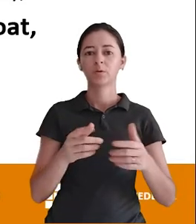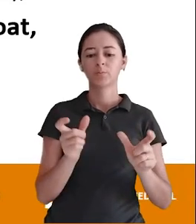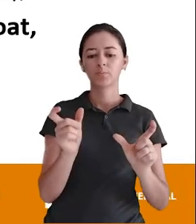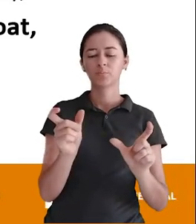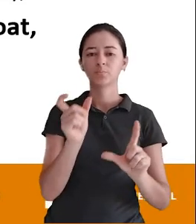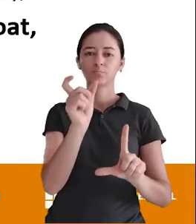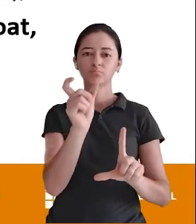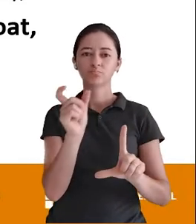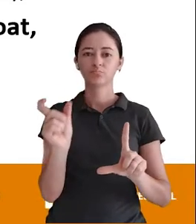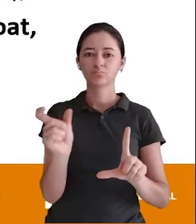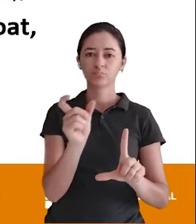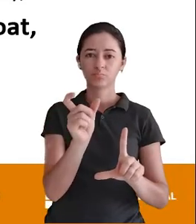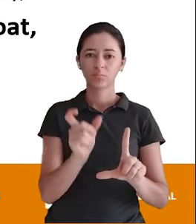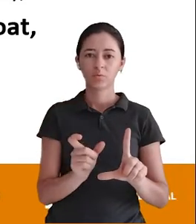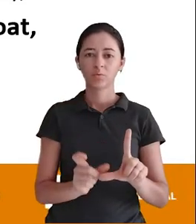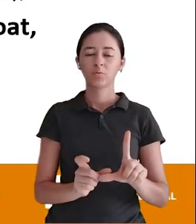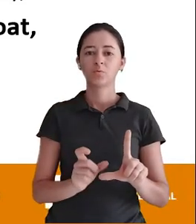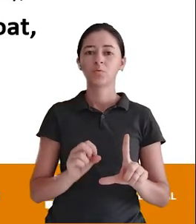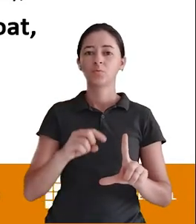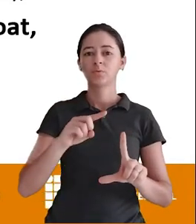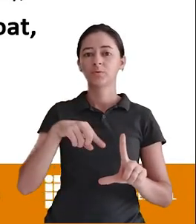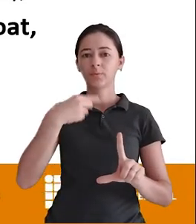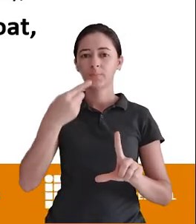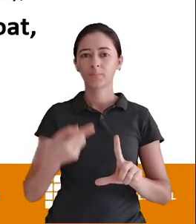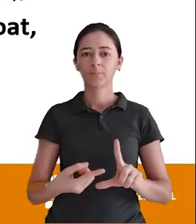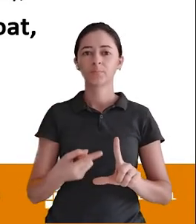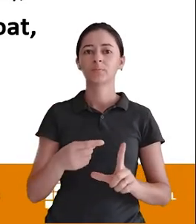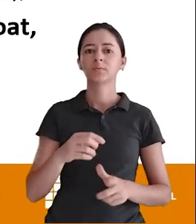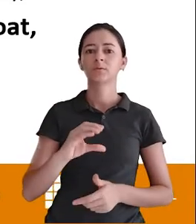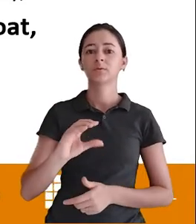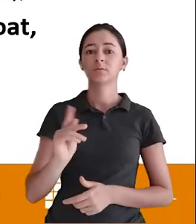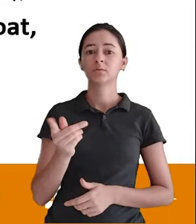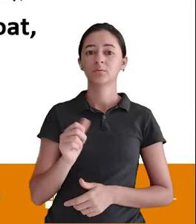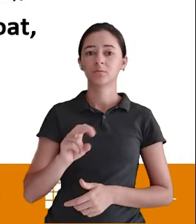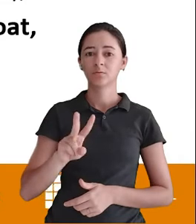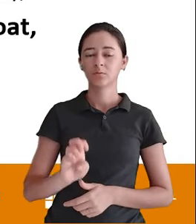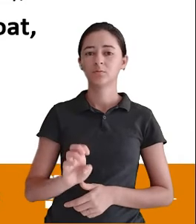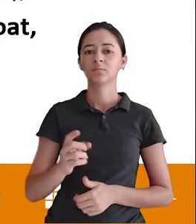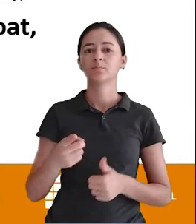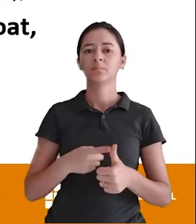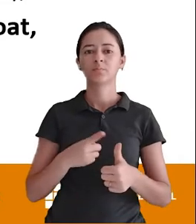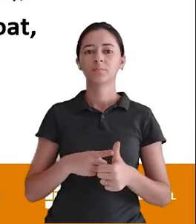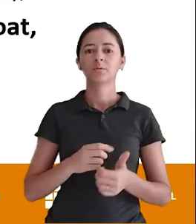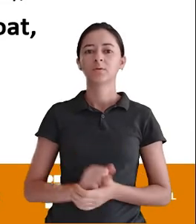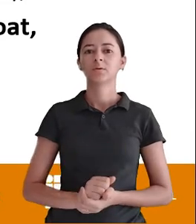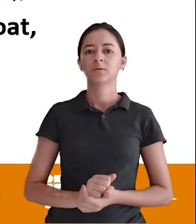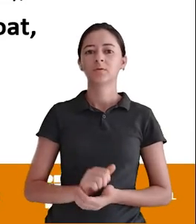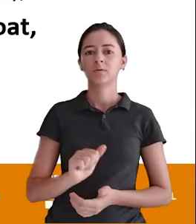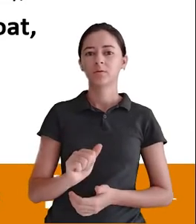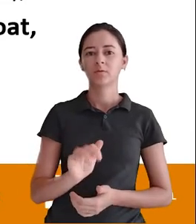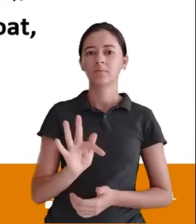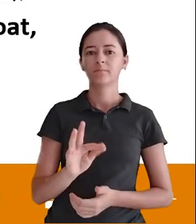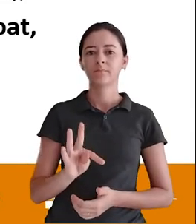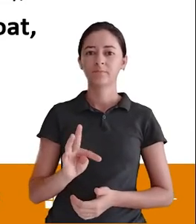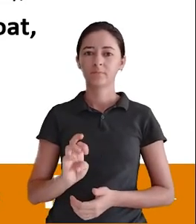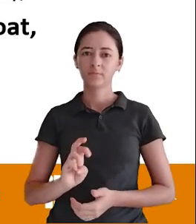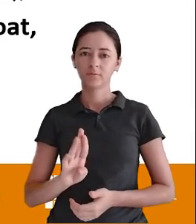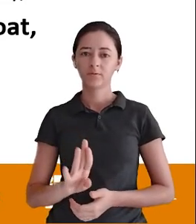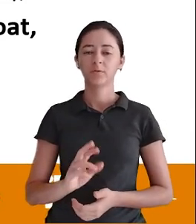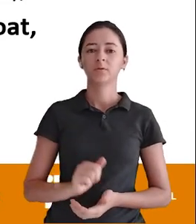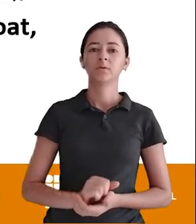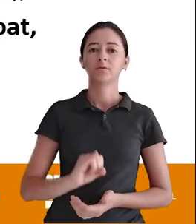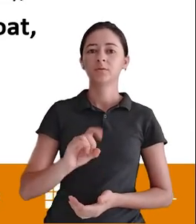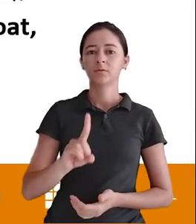eu quero Que ele seja depois Da chave primária Logo Primeiro depois Da chave primária Eu colocaria after E dê aluno Ele entraria aqui Depois da chave